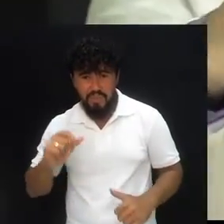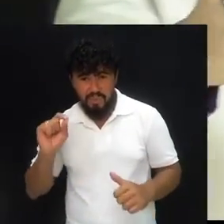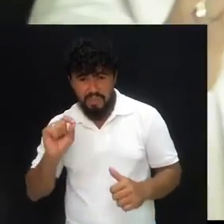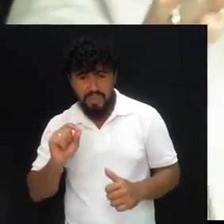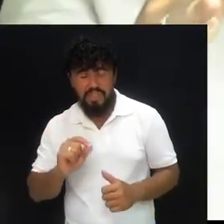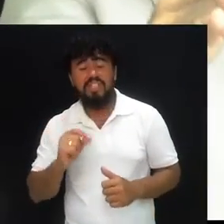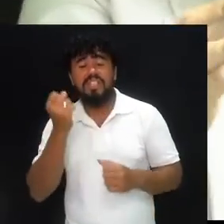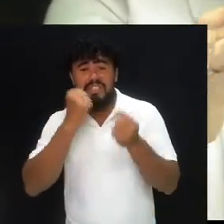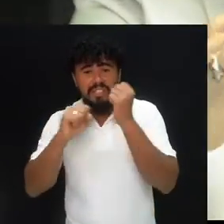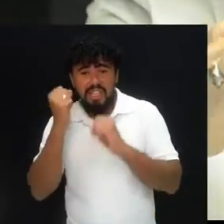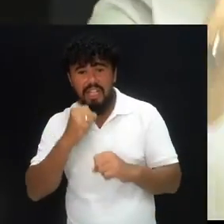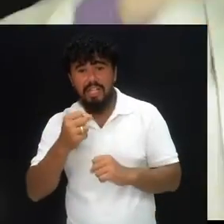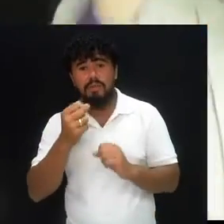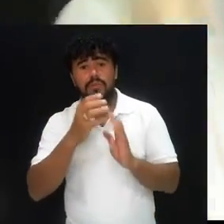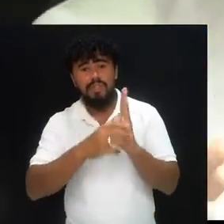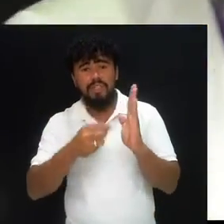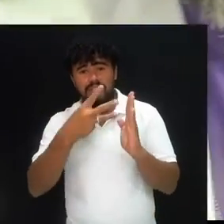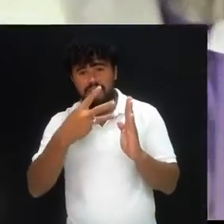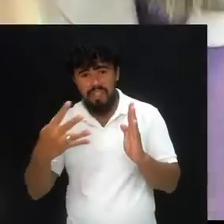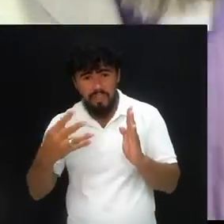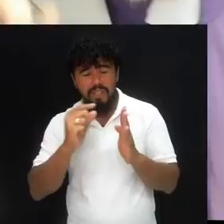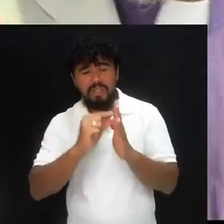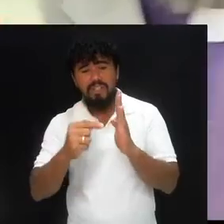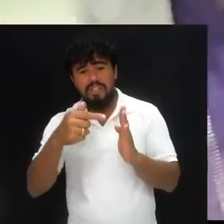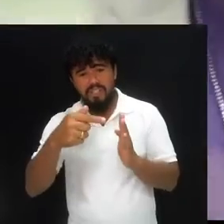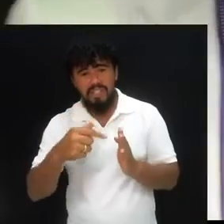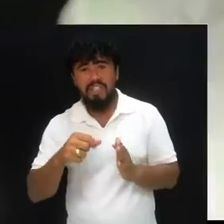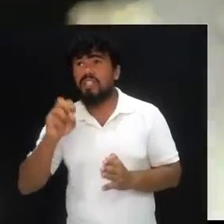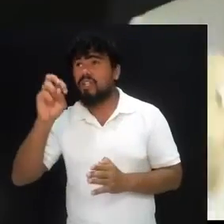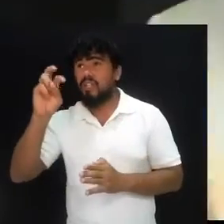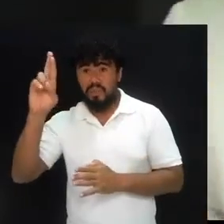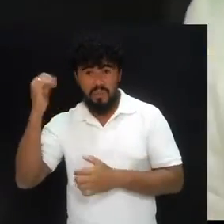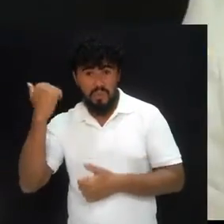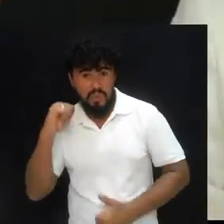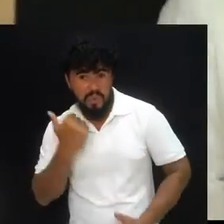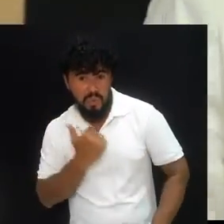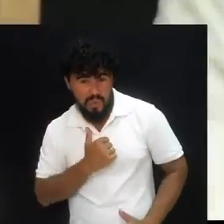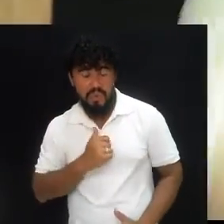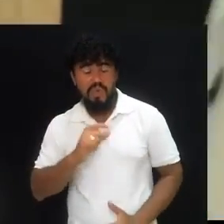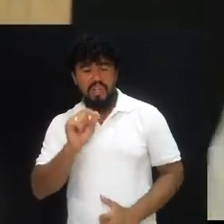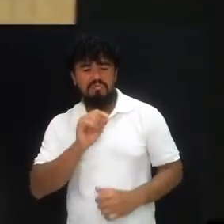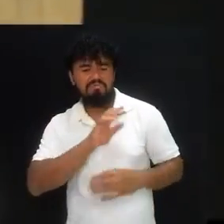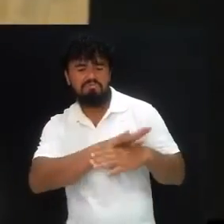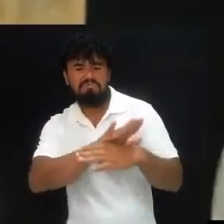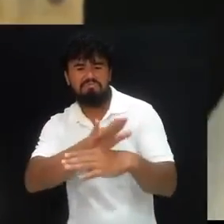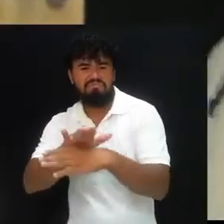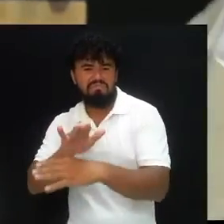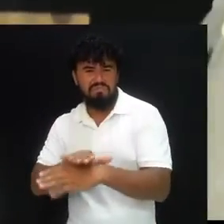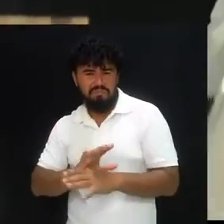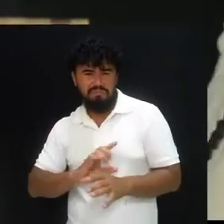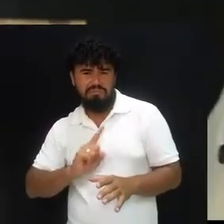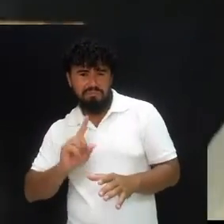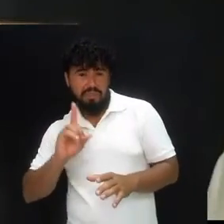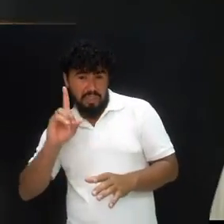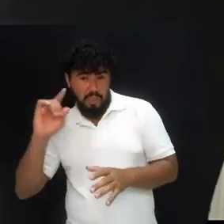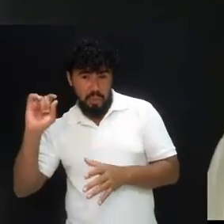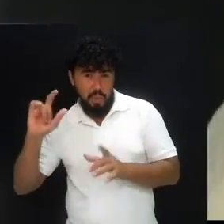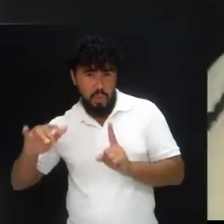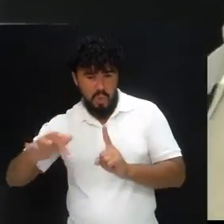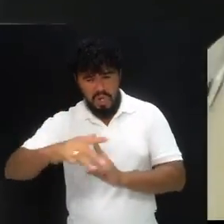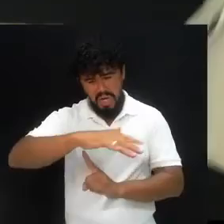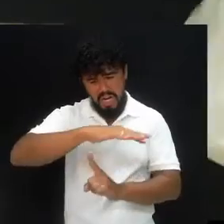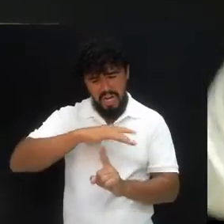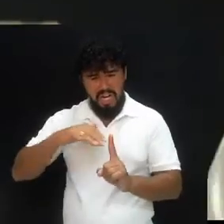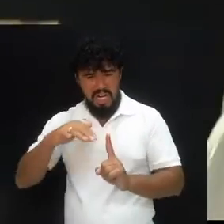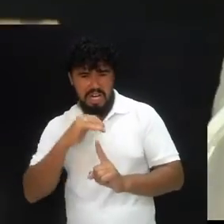Salmo 34,7 você verá, o anjo do Senhor acampa ao redor daqueles que o temem e os livram. Creia que o anjo do Senhor está sendo dado ordem de